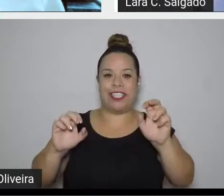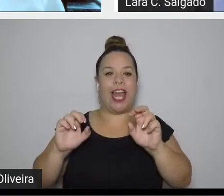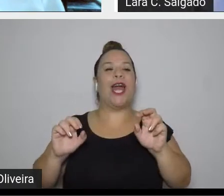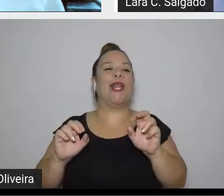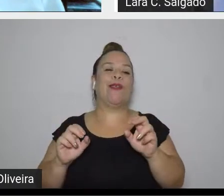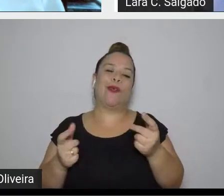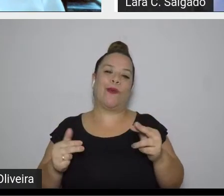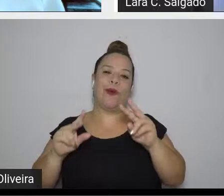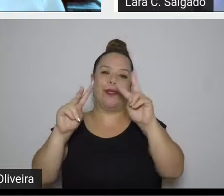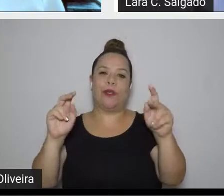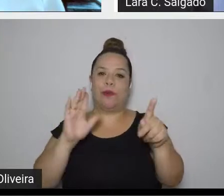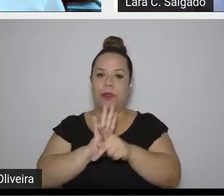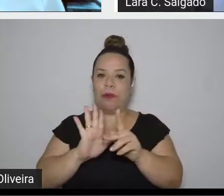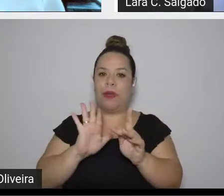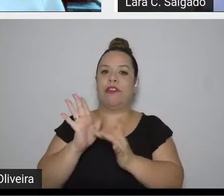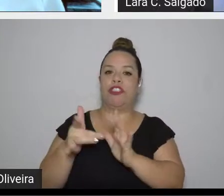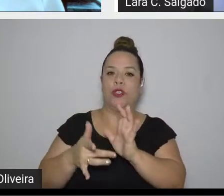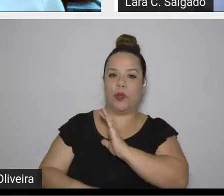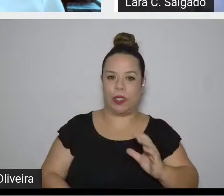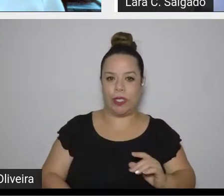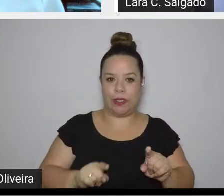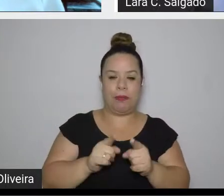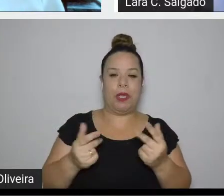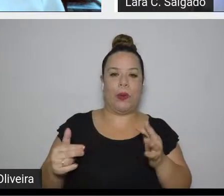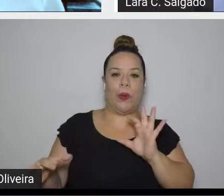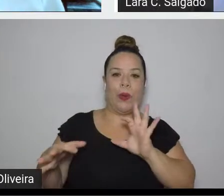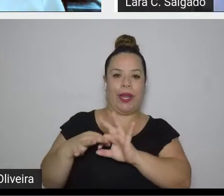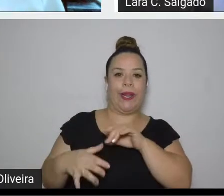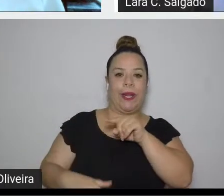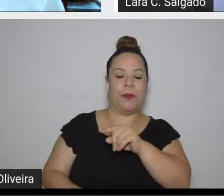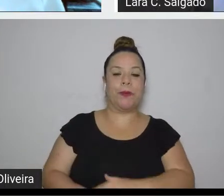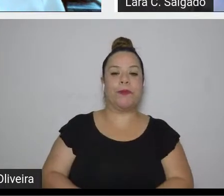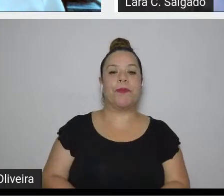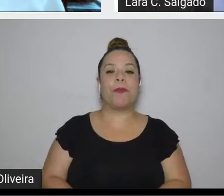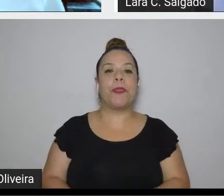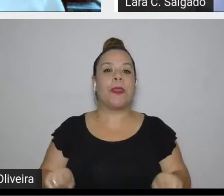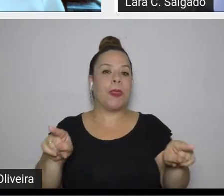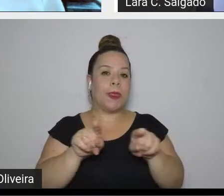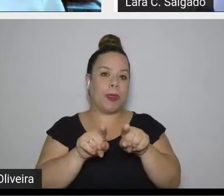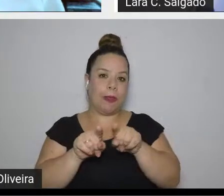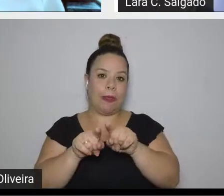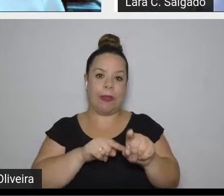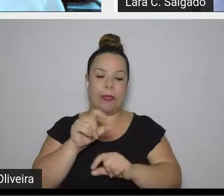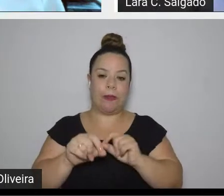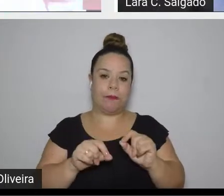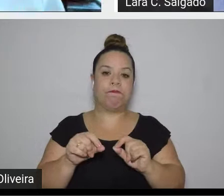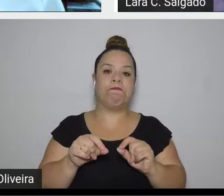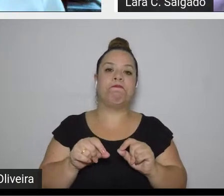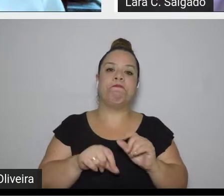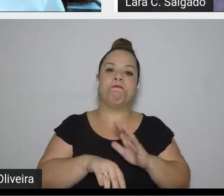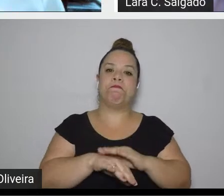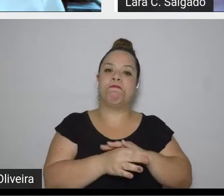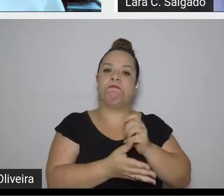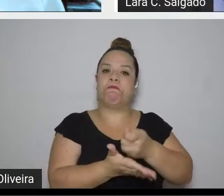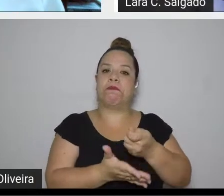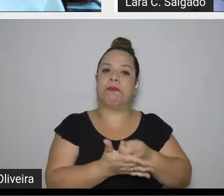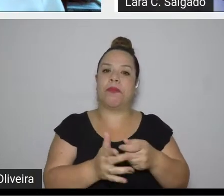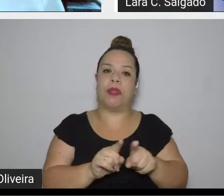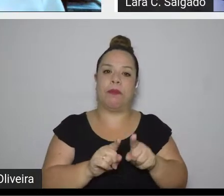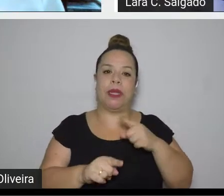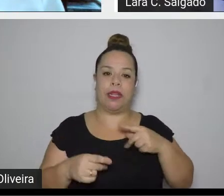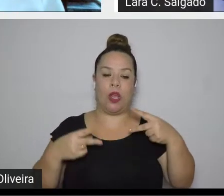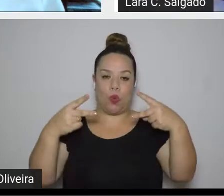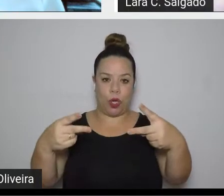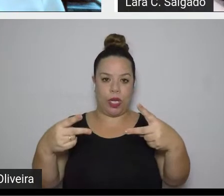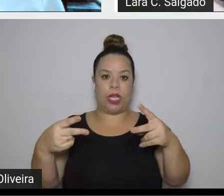o embalo e também reforçar aqui que os links todos estão